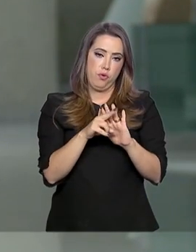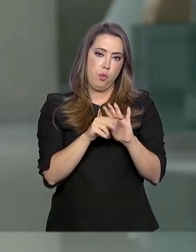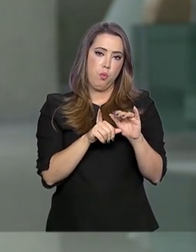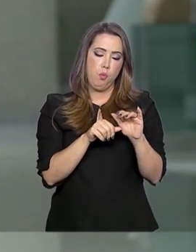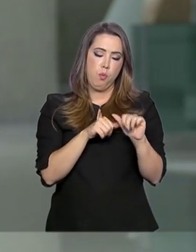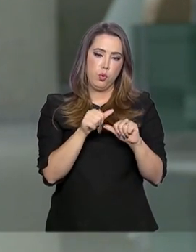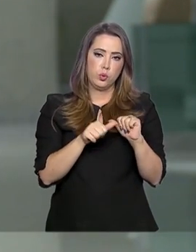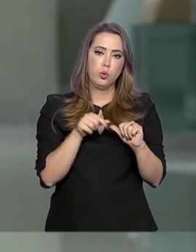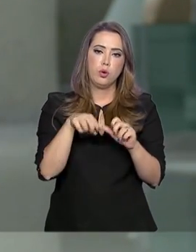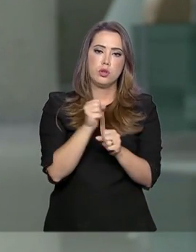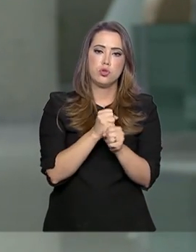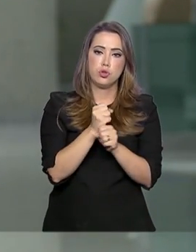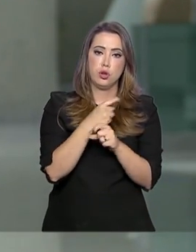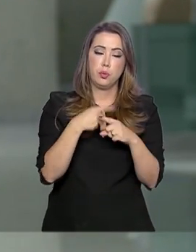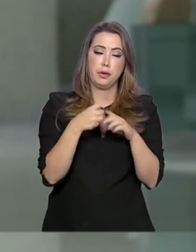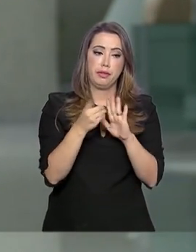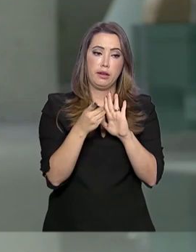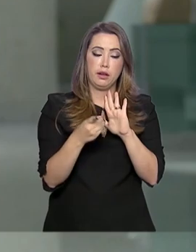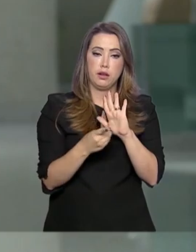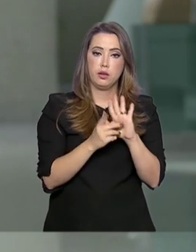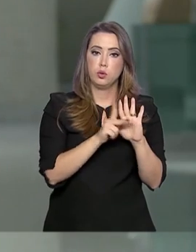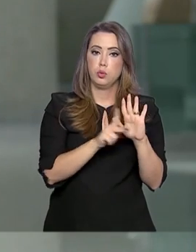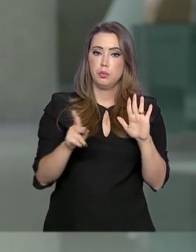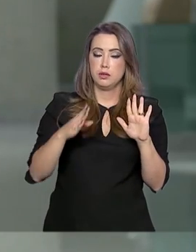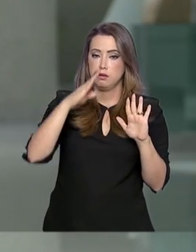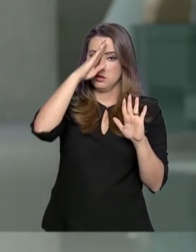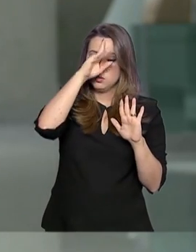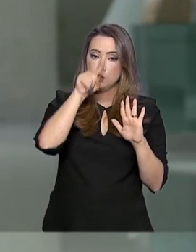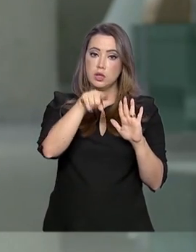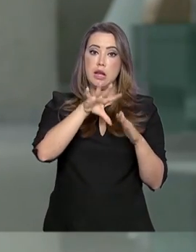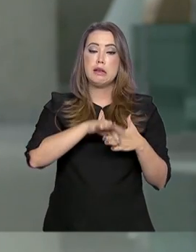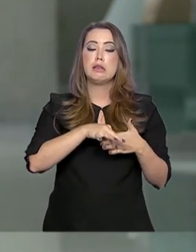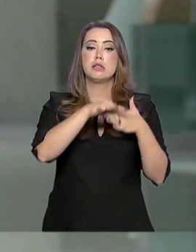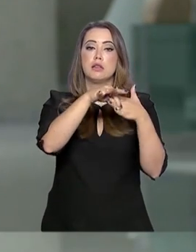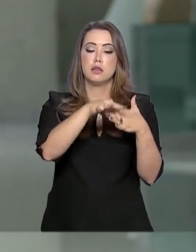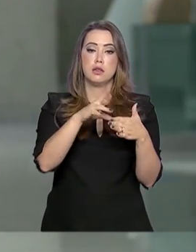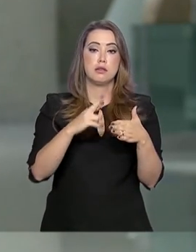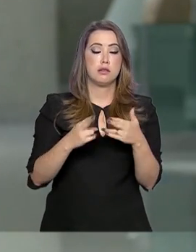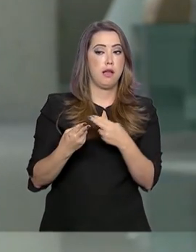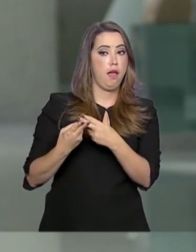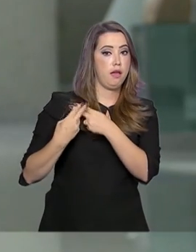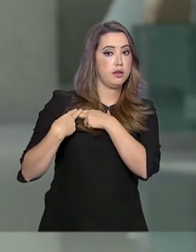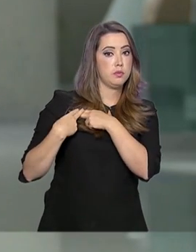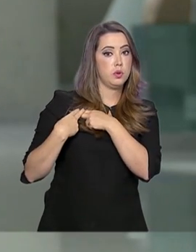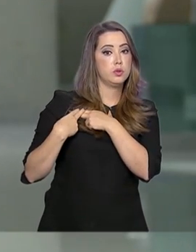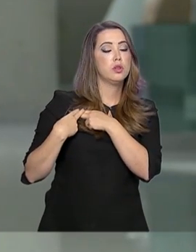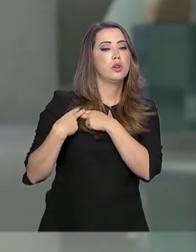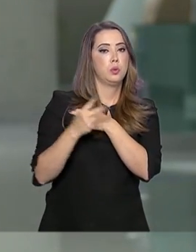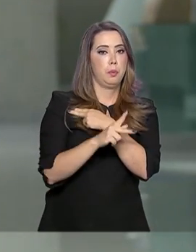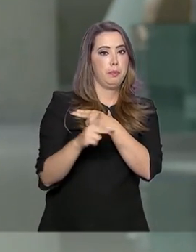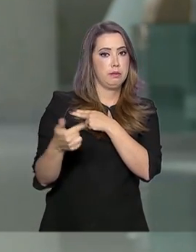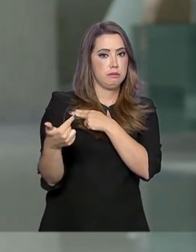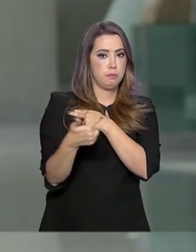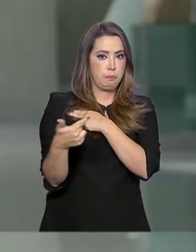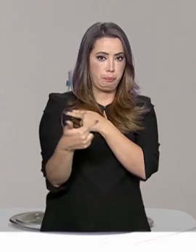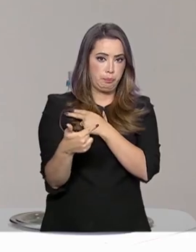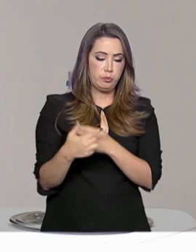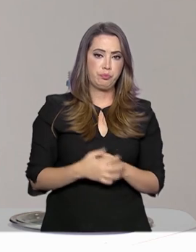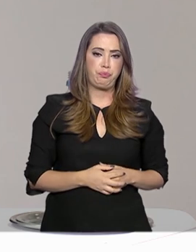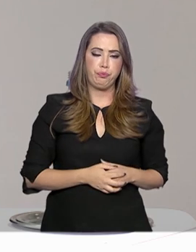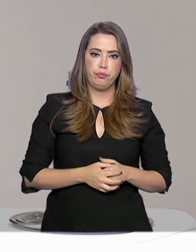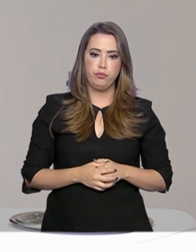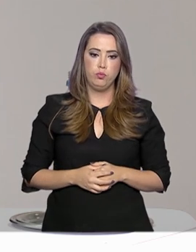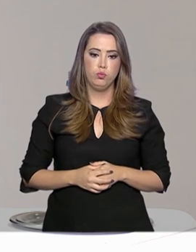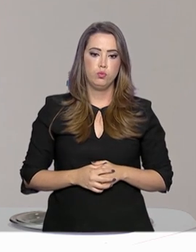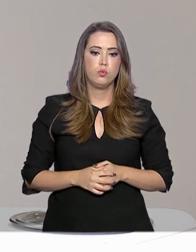presidente Jair Bolsonaro. E o comando ficou sob responsabilidade da vice-presidência da República. O